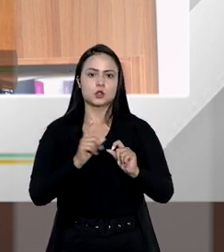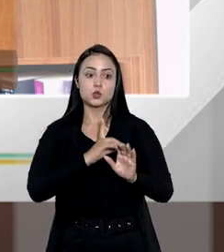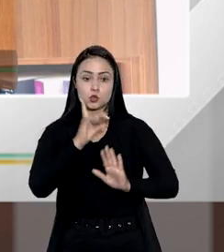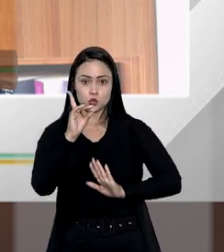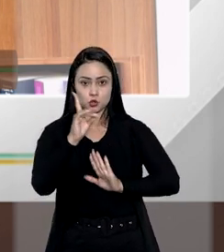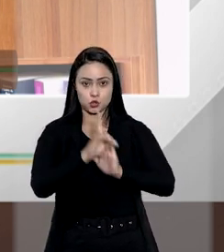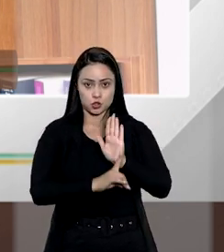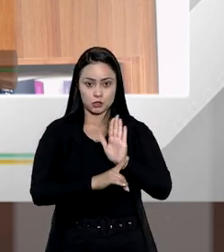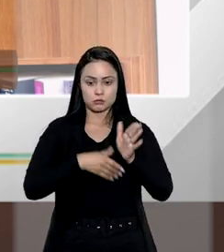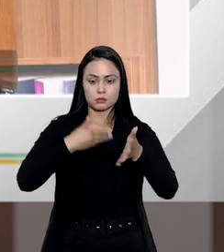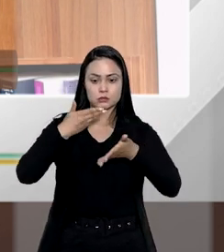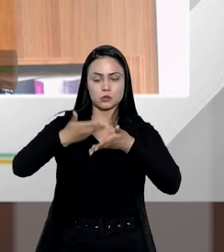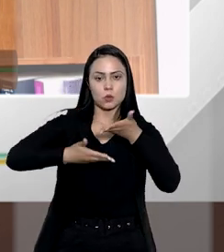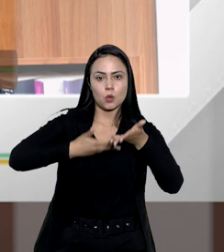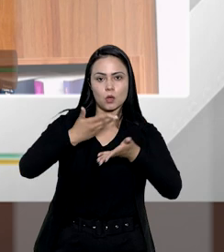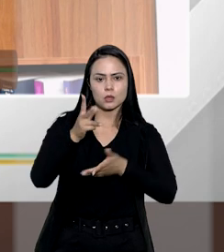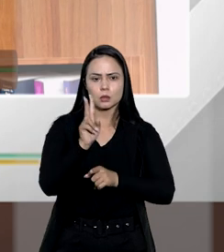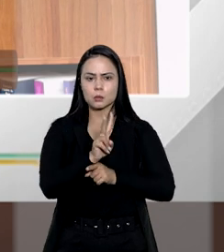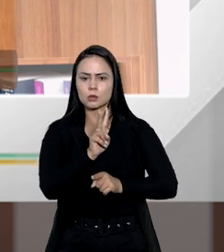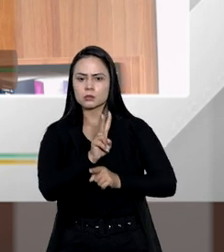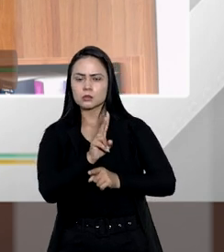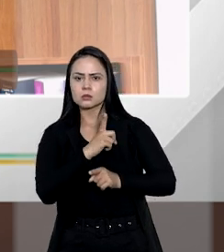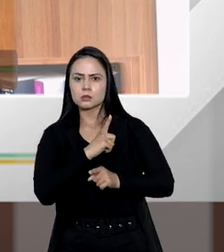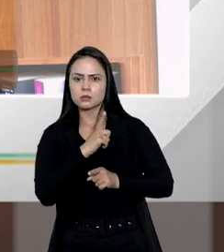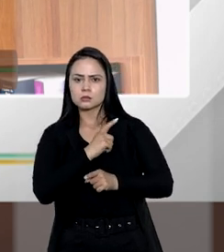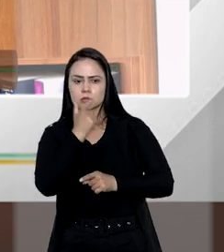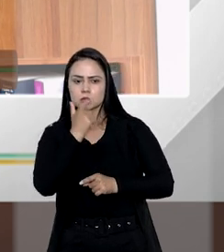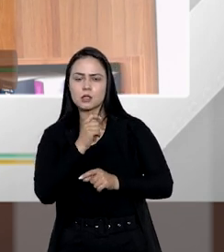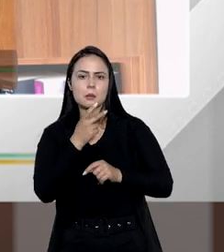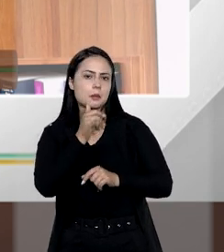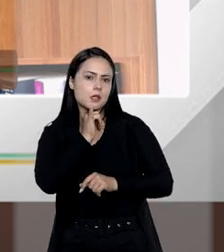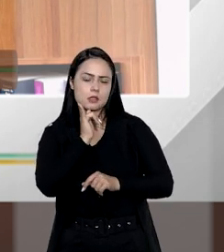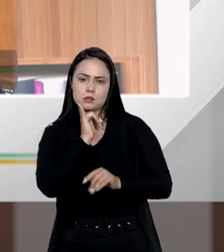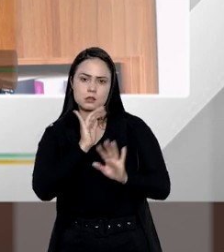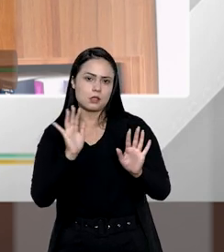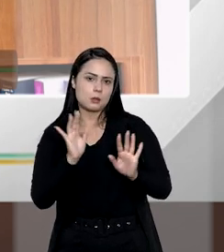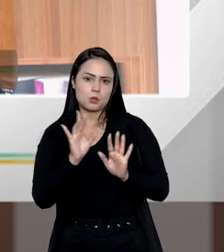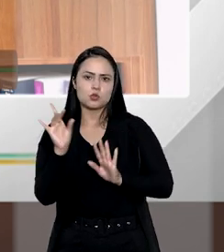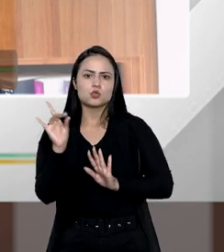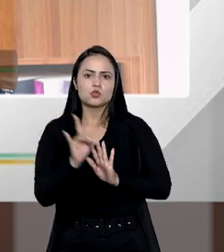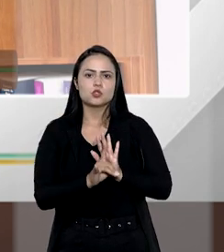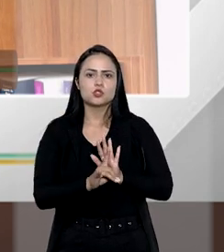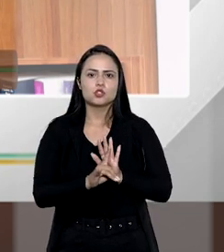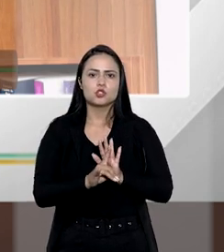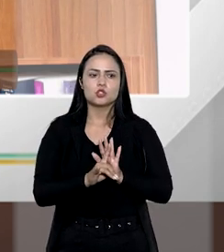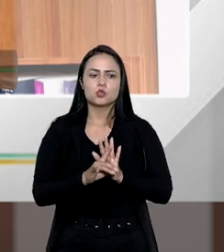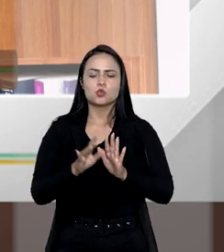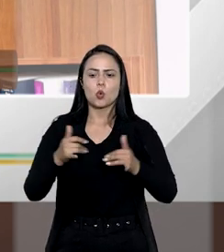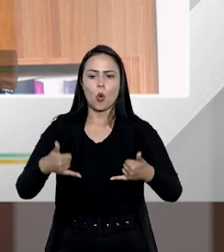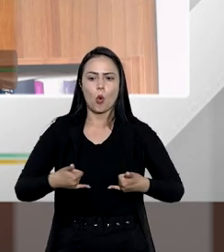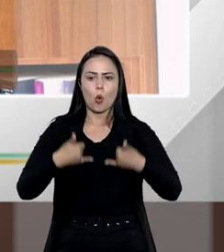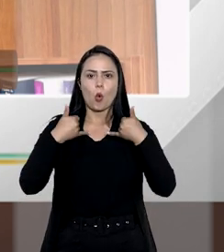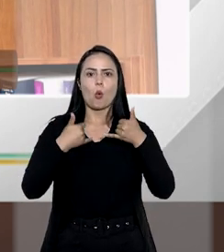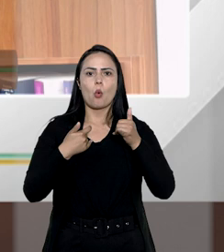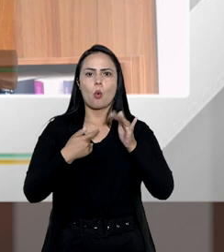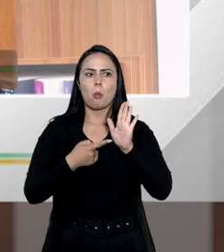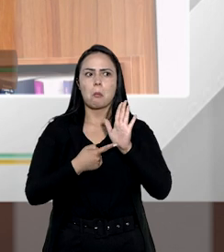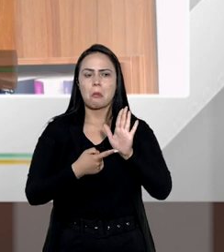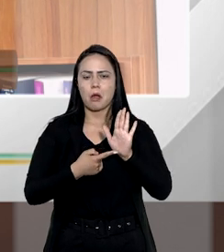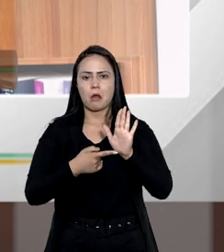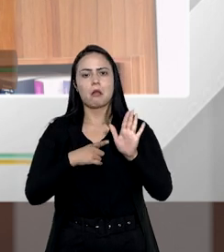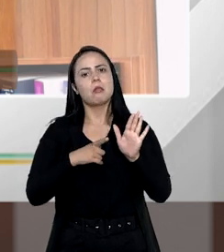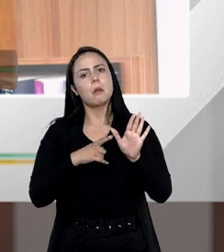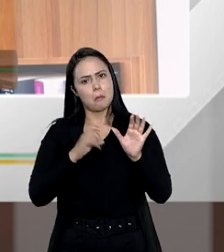os direitos decorrentes da proteção da personalidade, como, por exemplo, o direito à honra, à imagem, eles